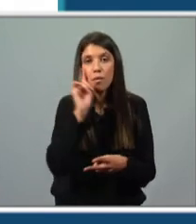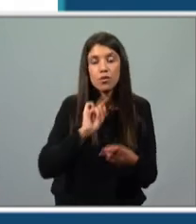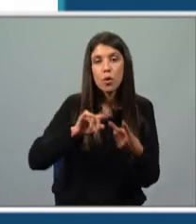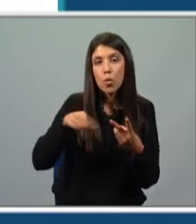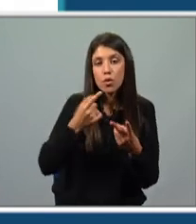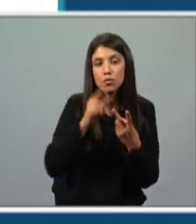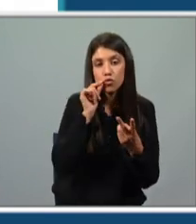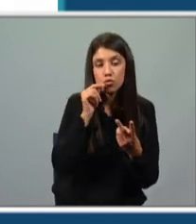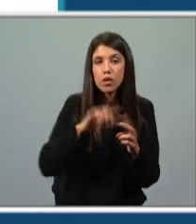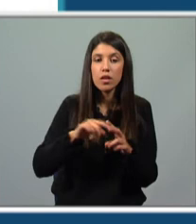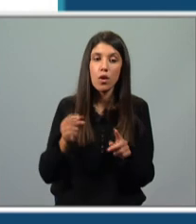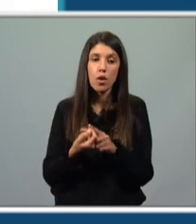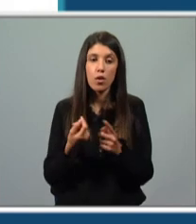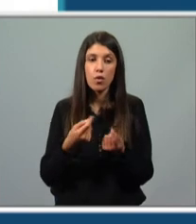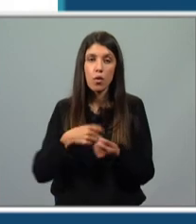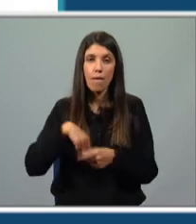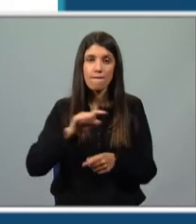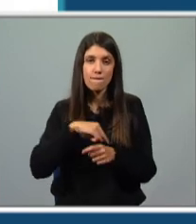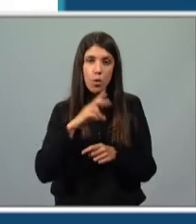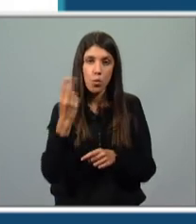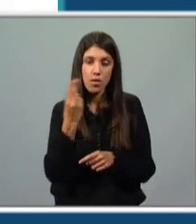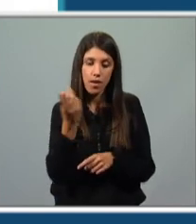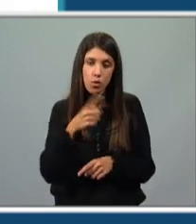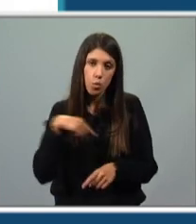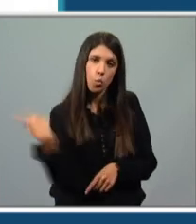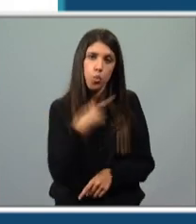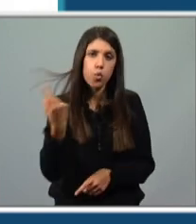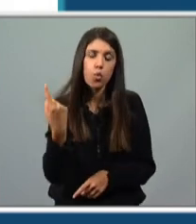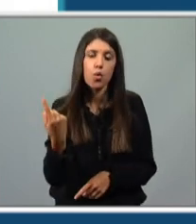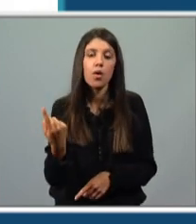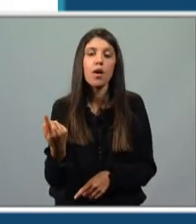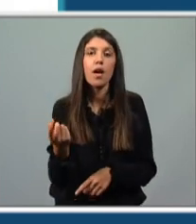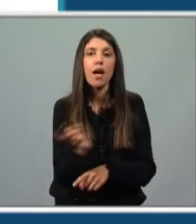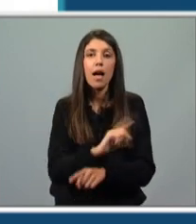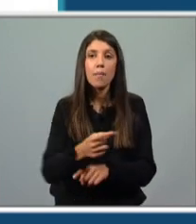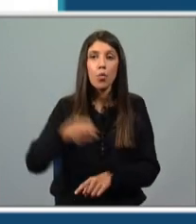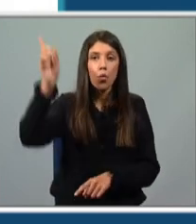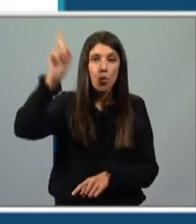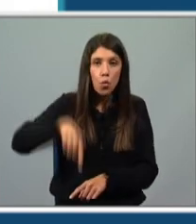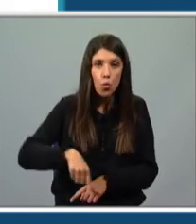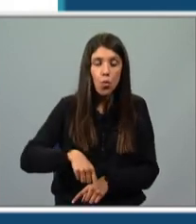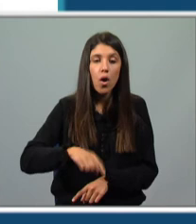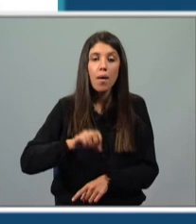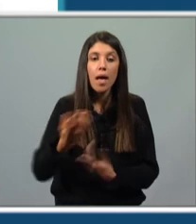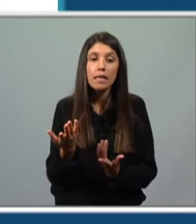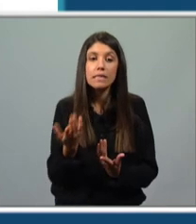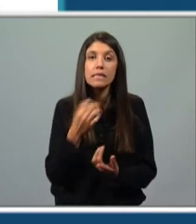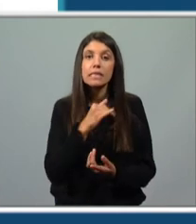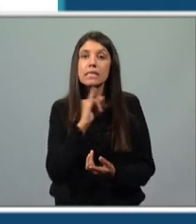universo, não há de lés a lés, qualquer coisa, a ideia de,